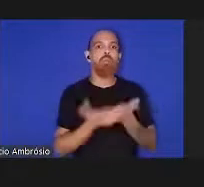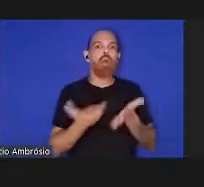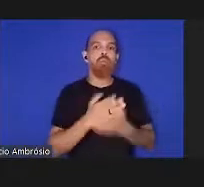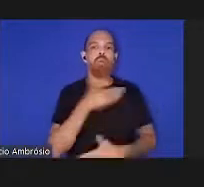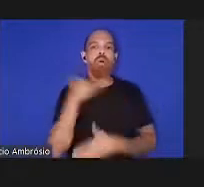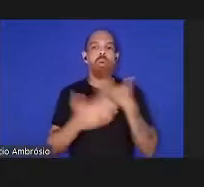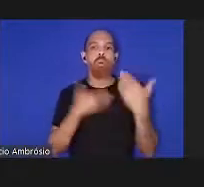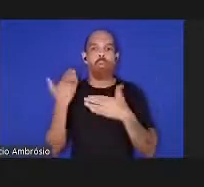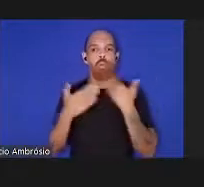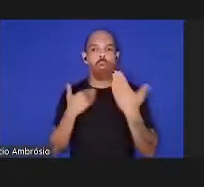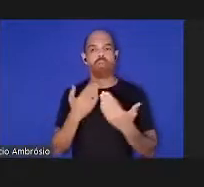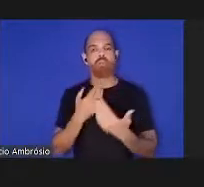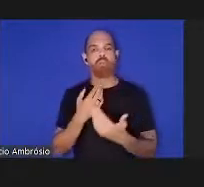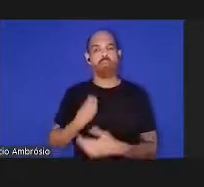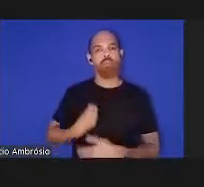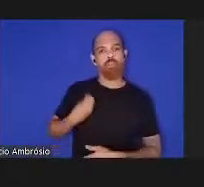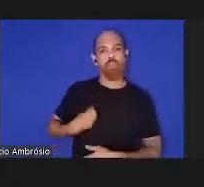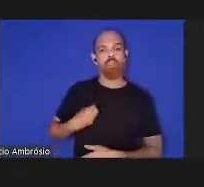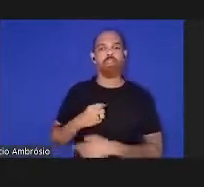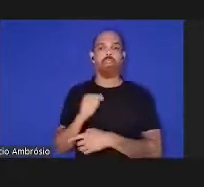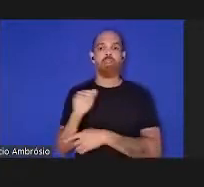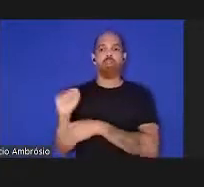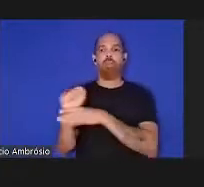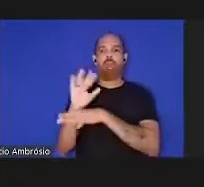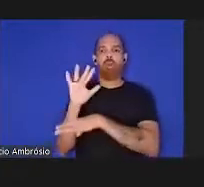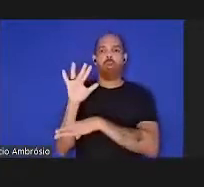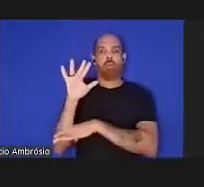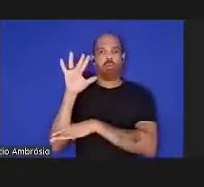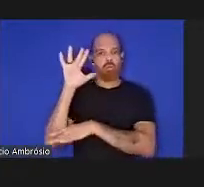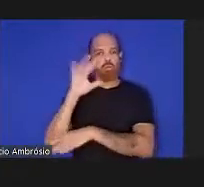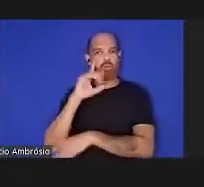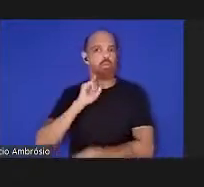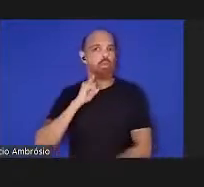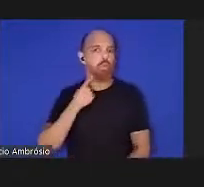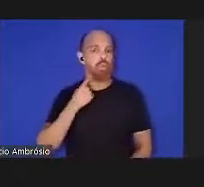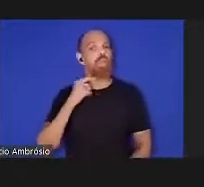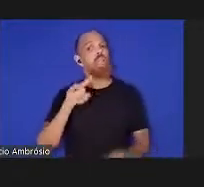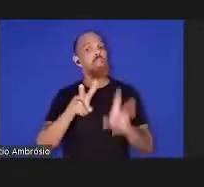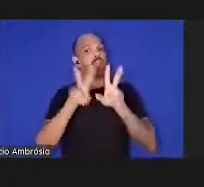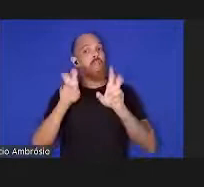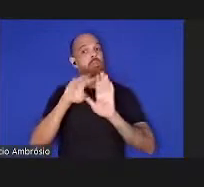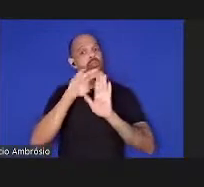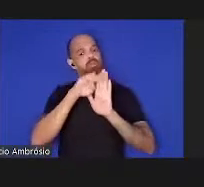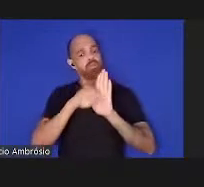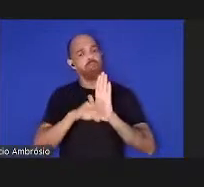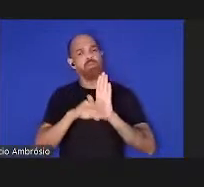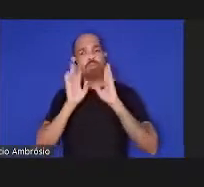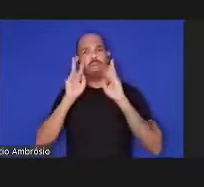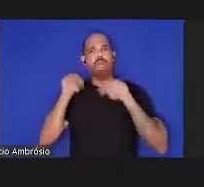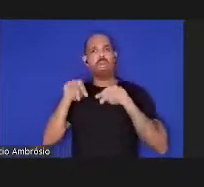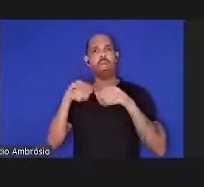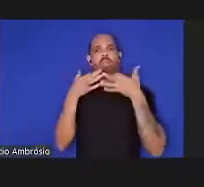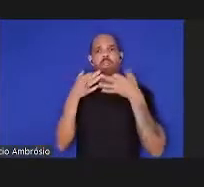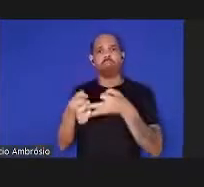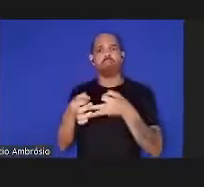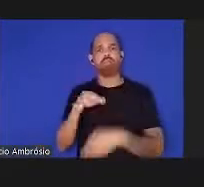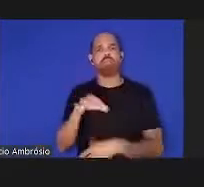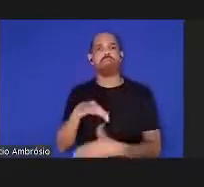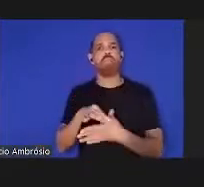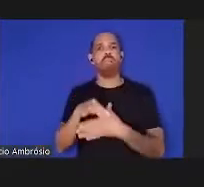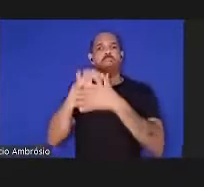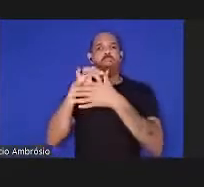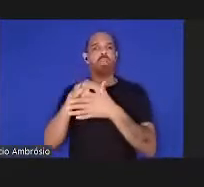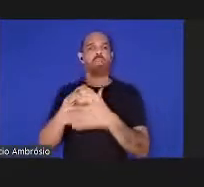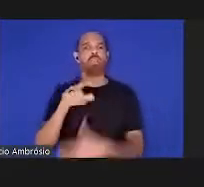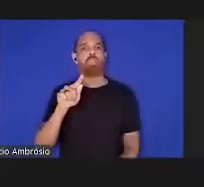poluição atmosférica por partidas temas que voltaram a estar no centro da atenção dos líderes mundiais em Glasgow